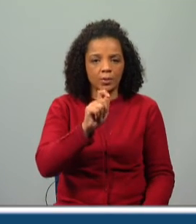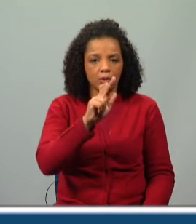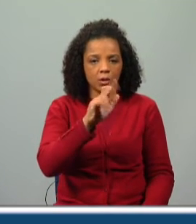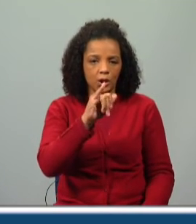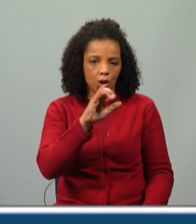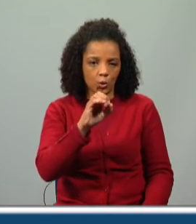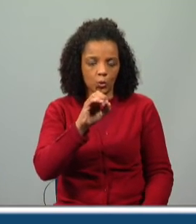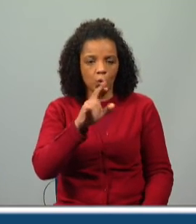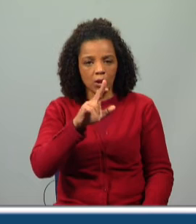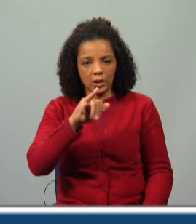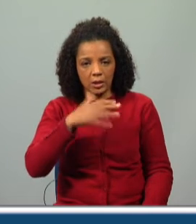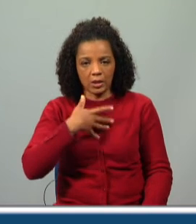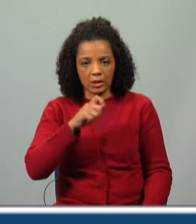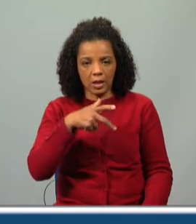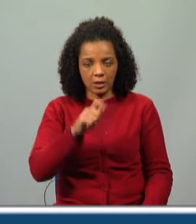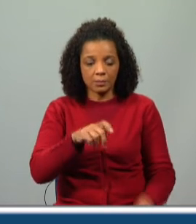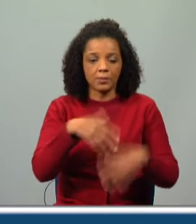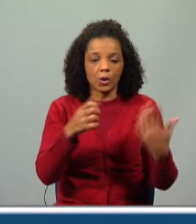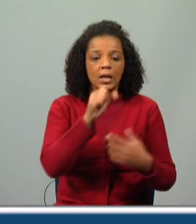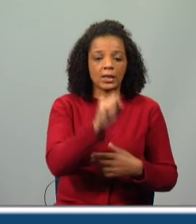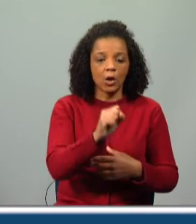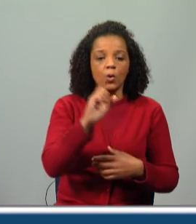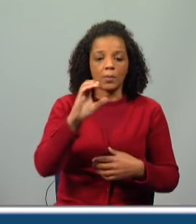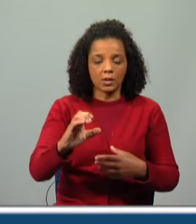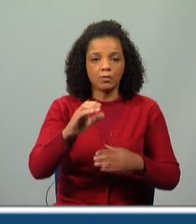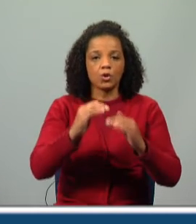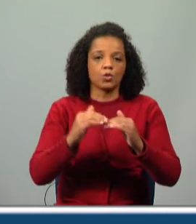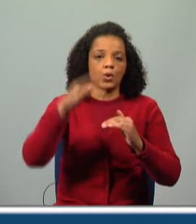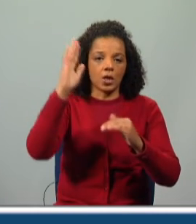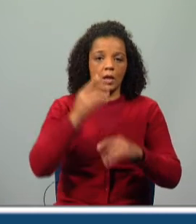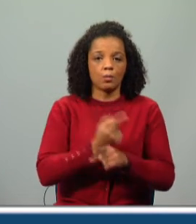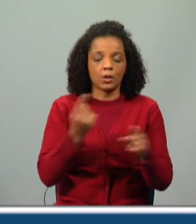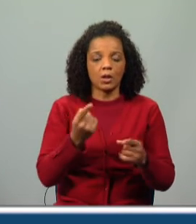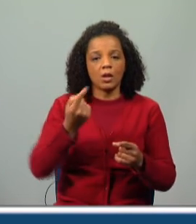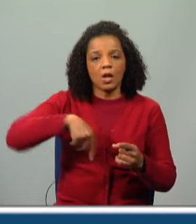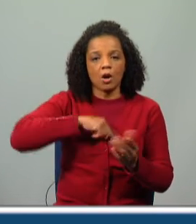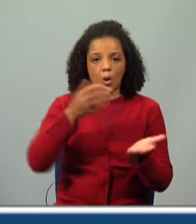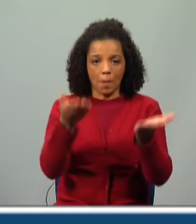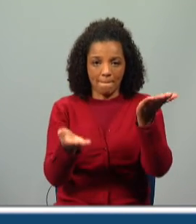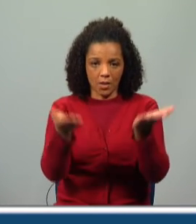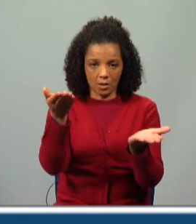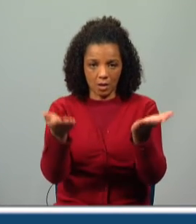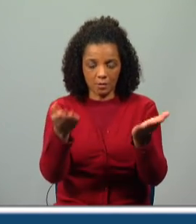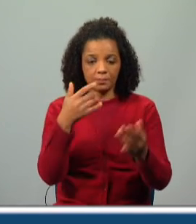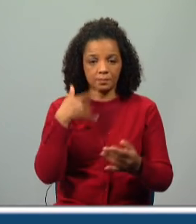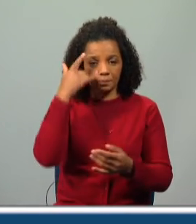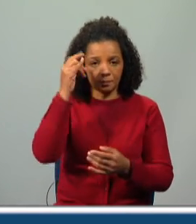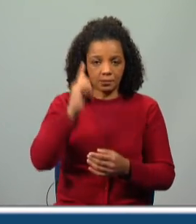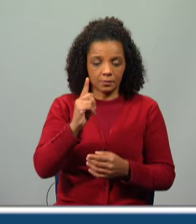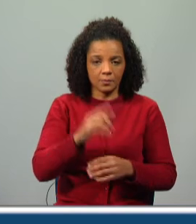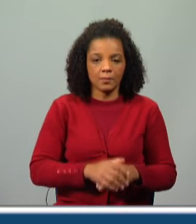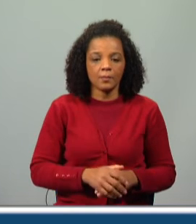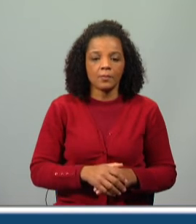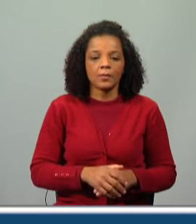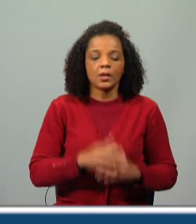superioridade e, por isso, é o grau comparativo de superioridade. Lá está, porque estamos a fazer uma comparação e a ideia é de ser